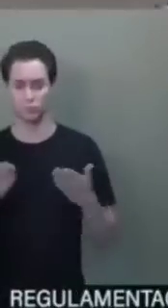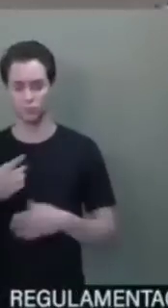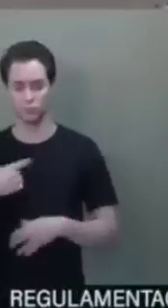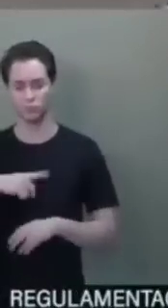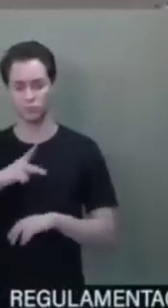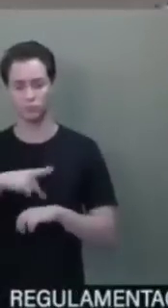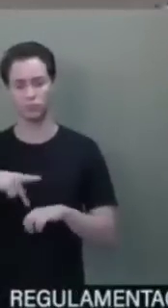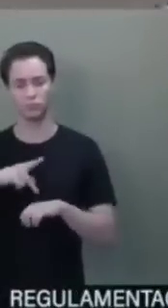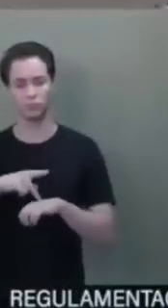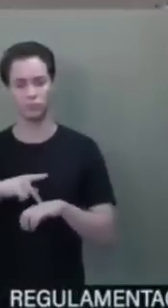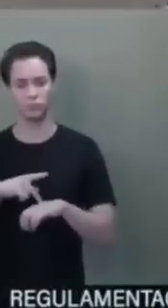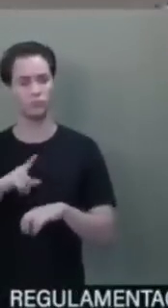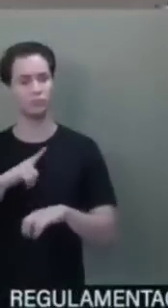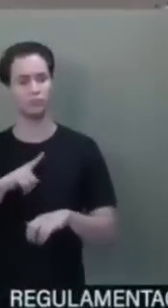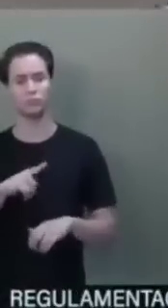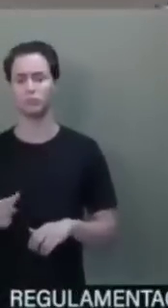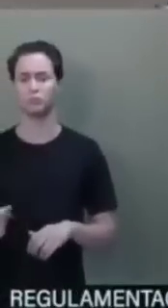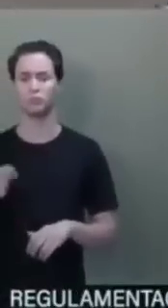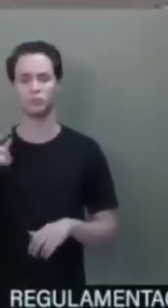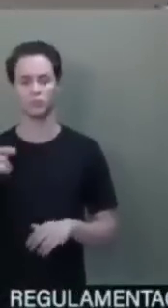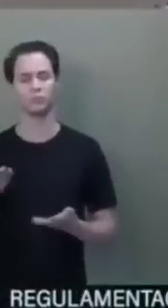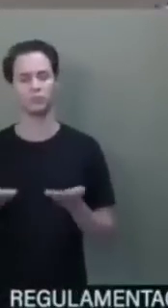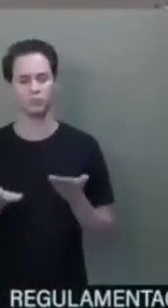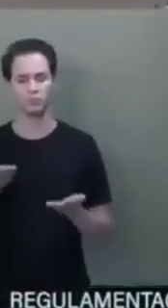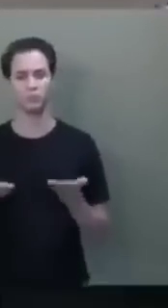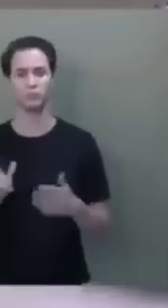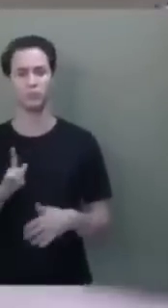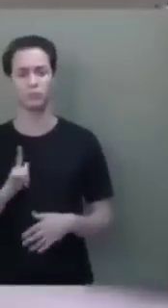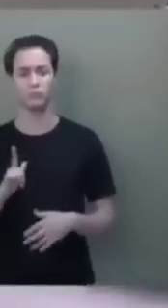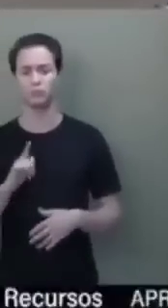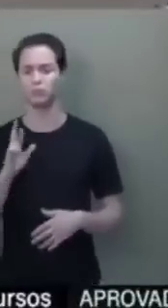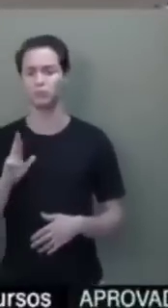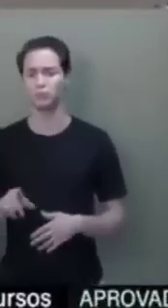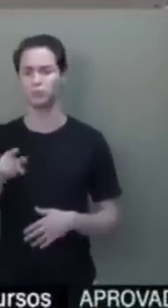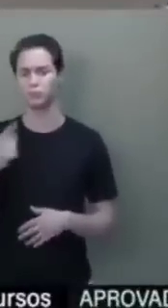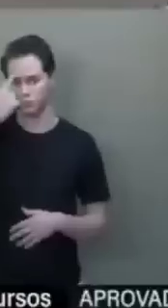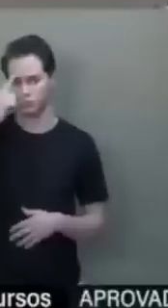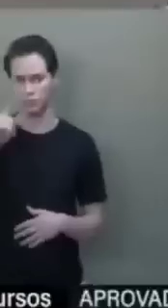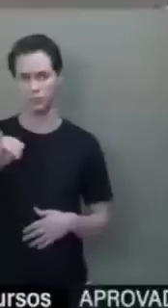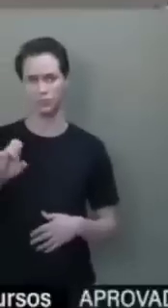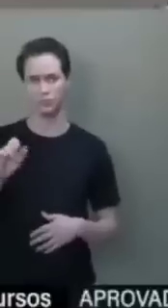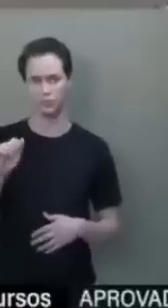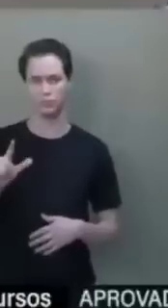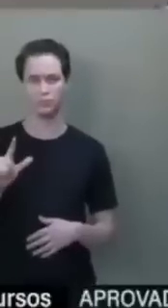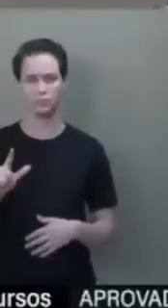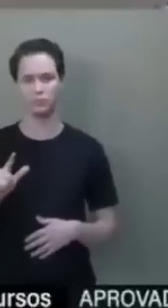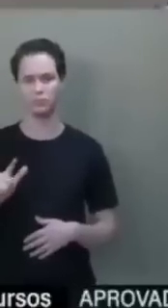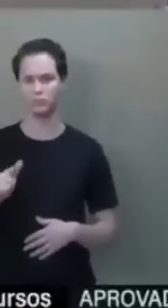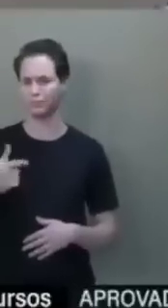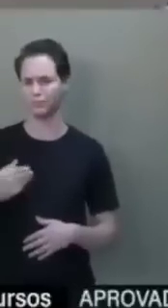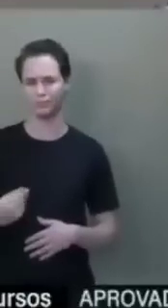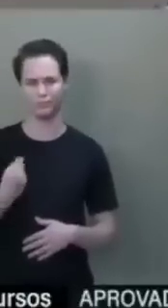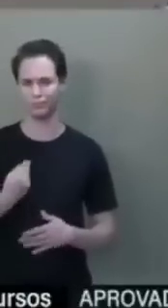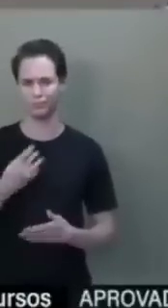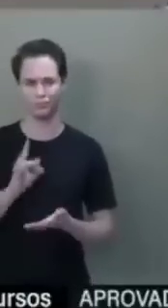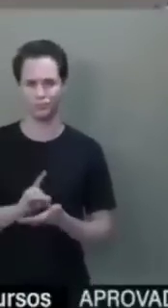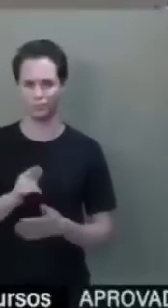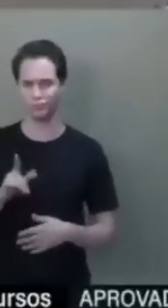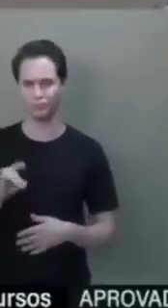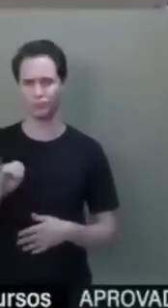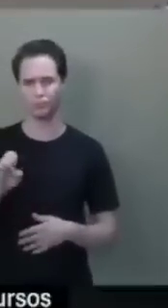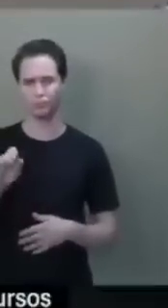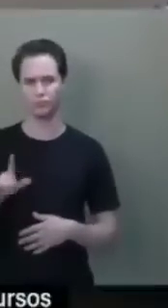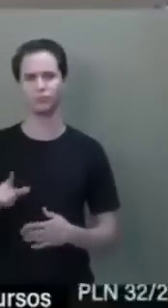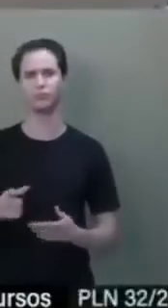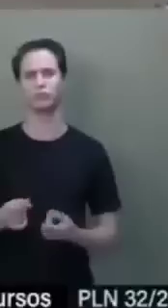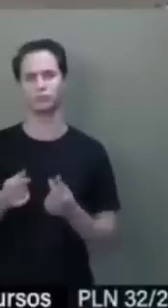país de um orçamento razoável, não é o ideal, o ideal não existe na vida real do orçamento